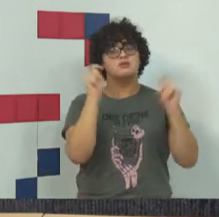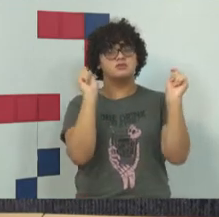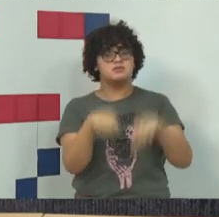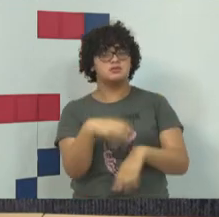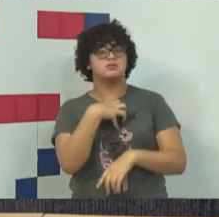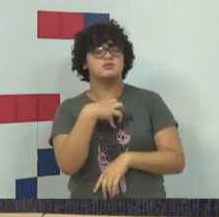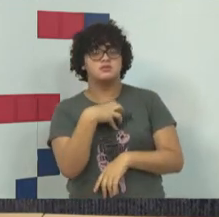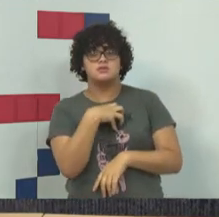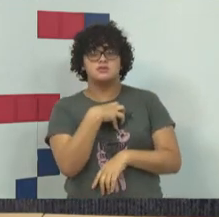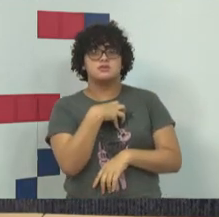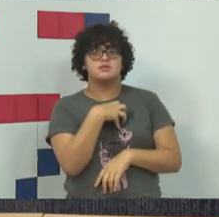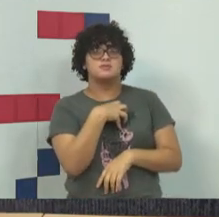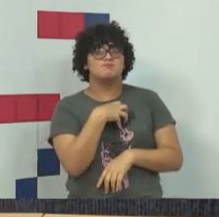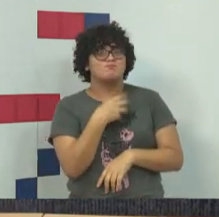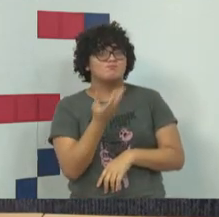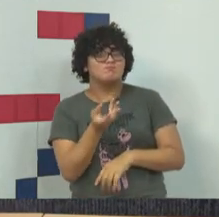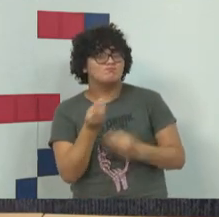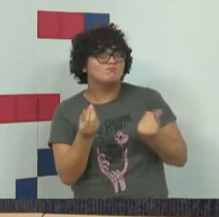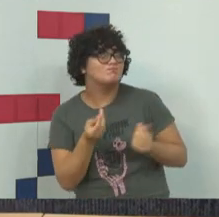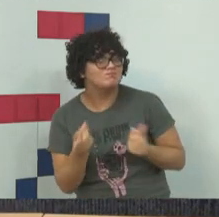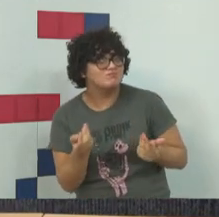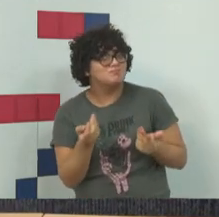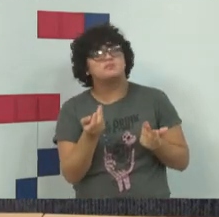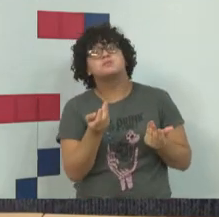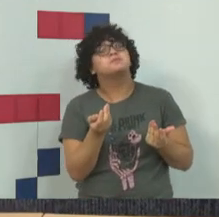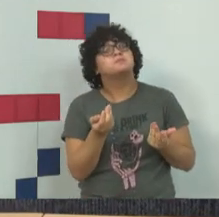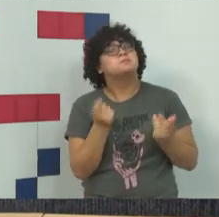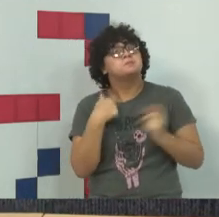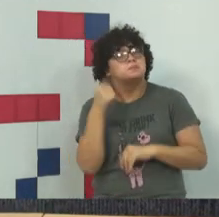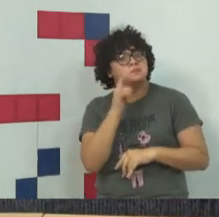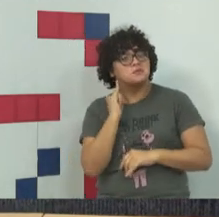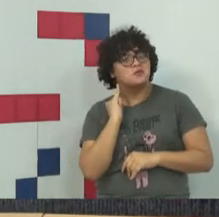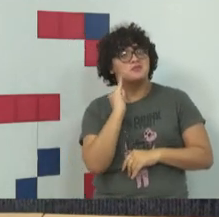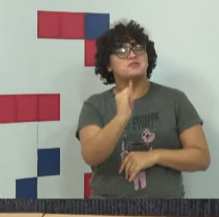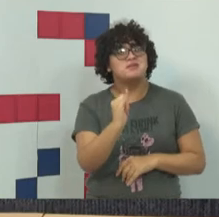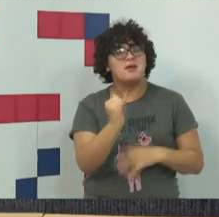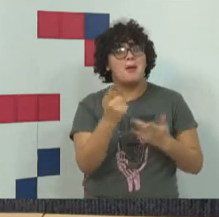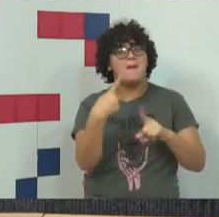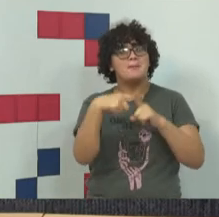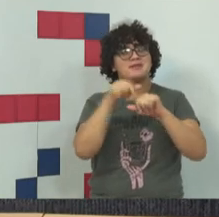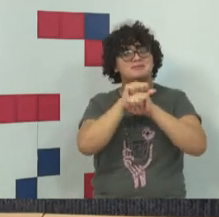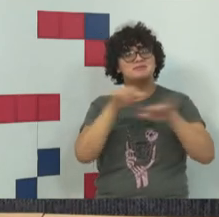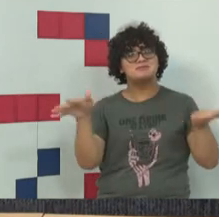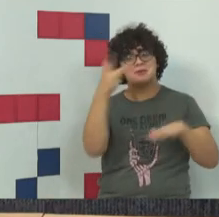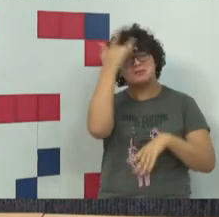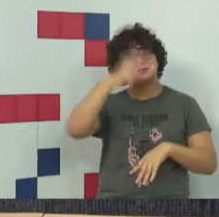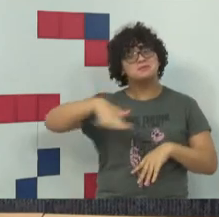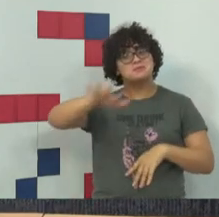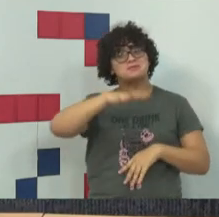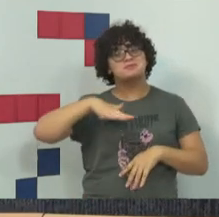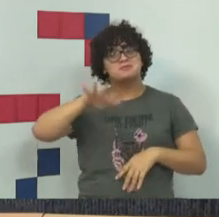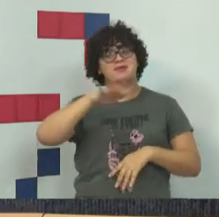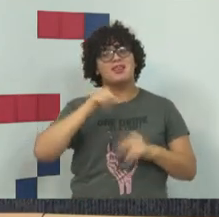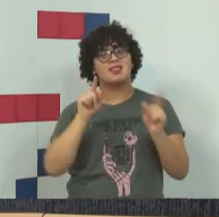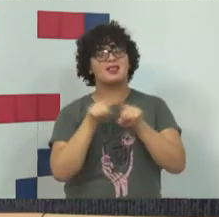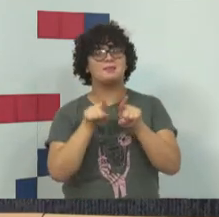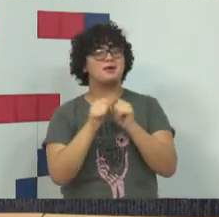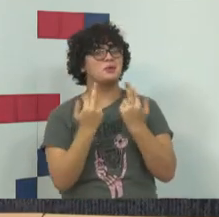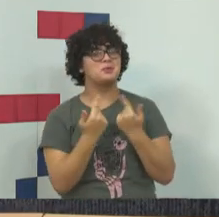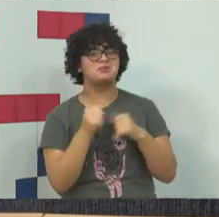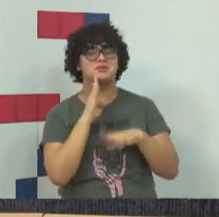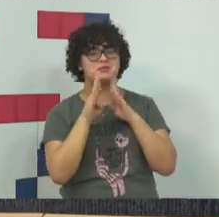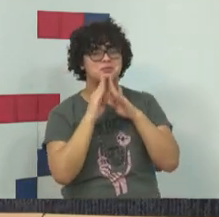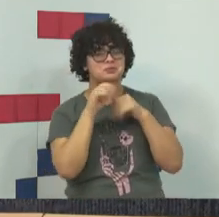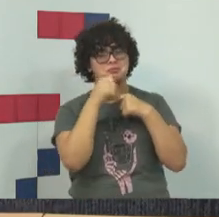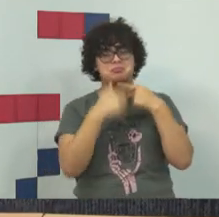de as informações estar a todo tempo de maneira que ela